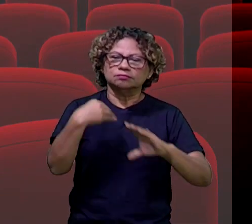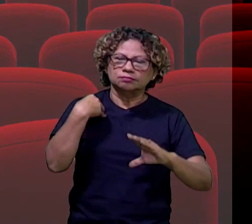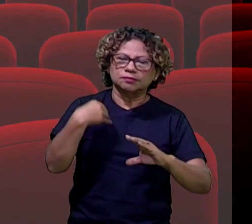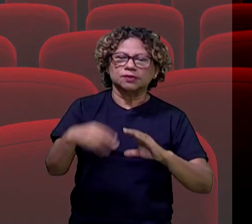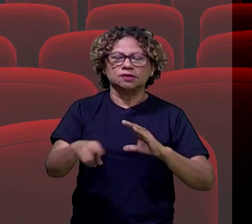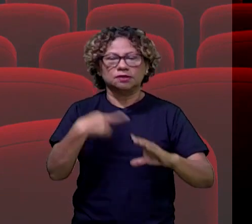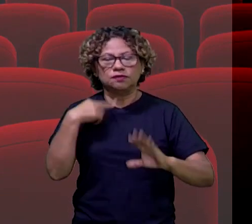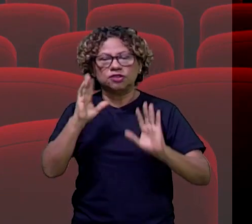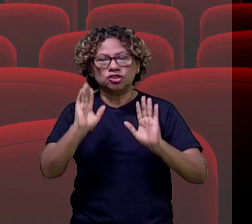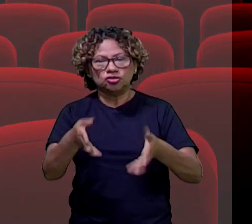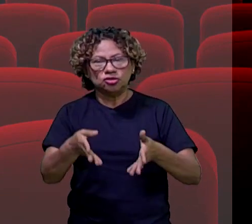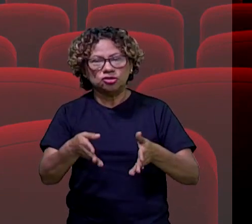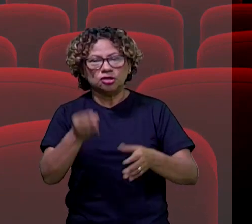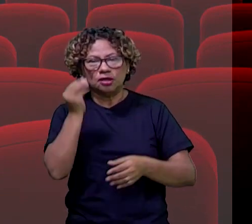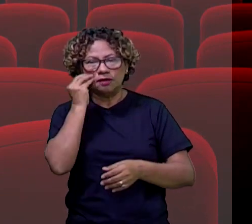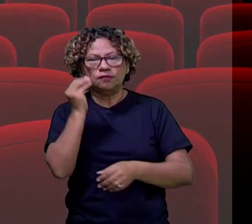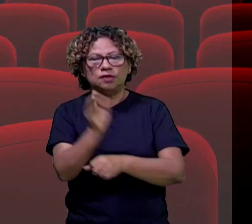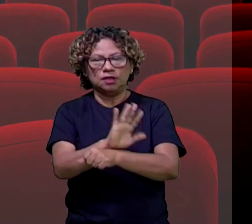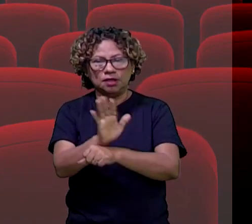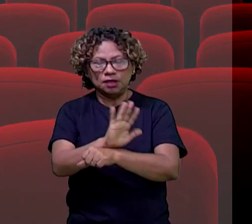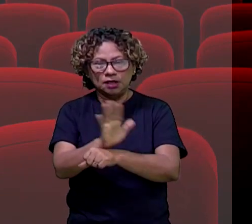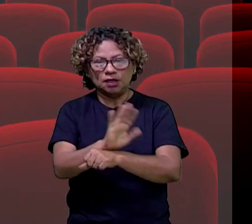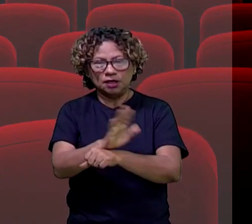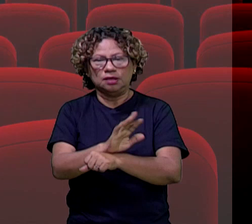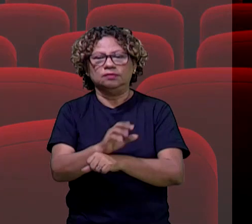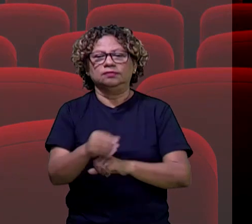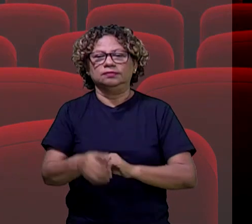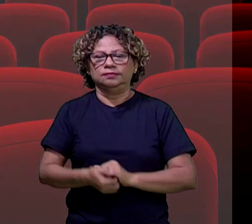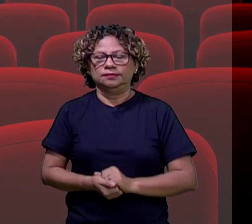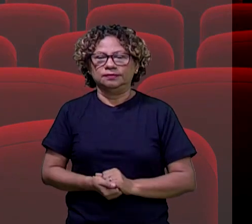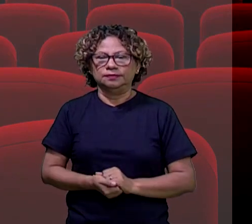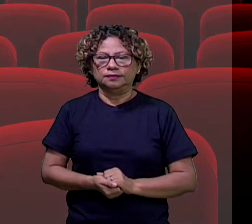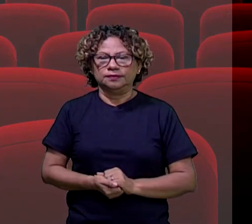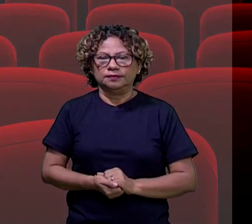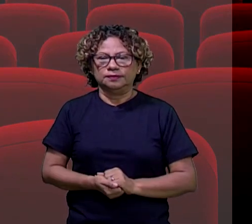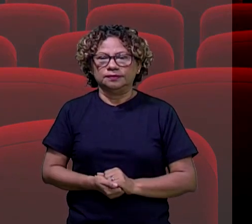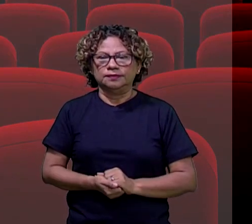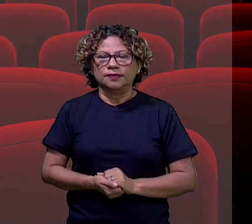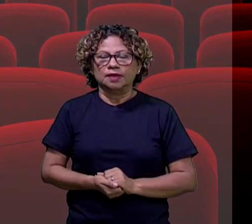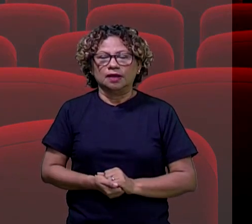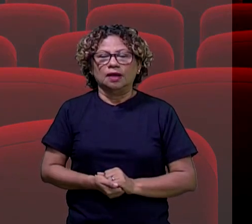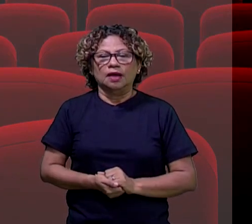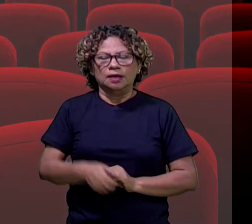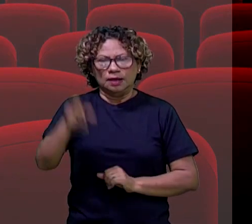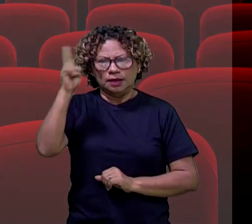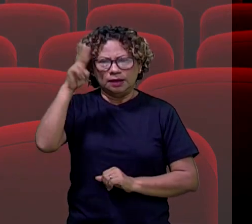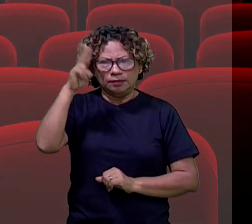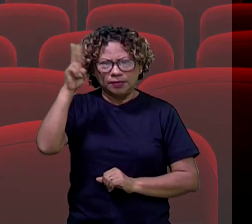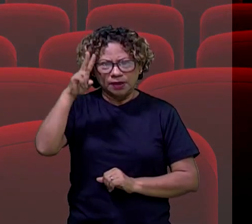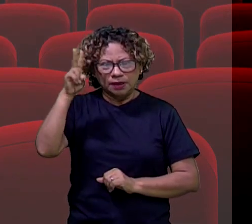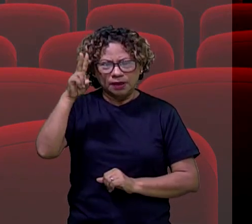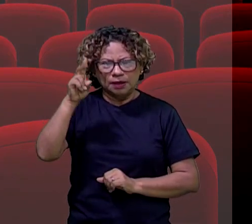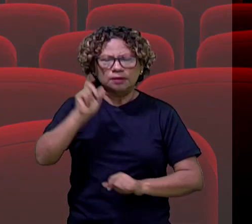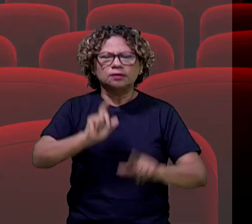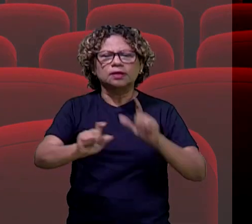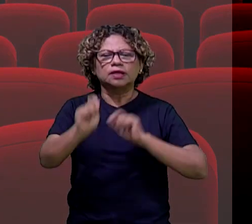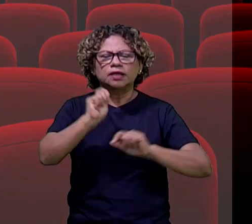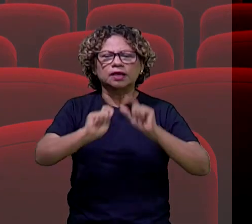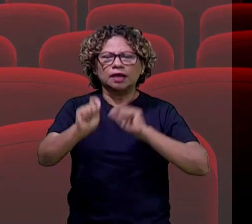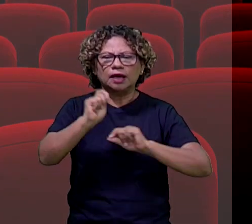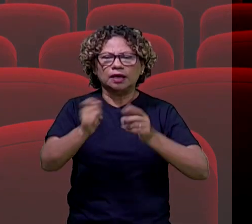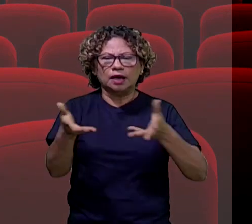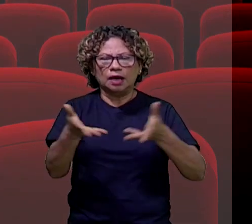vocês e se vocês já assistiram algum deles, inclusive esse que a gente indicou na semana passada. E lembrando o quê? Quem está acessando